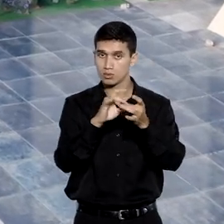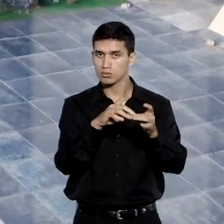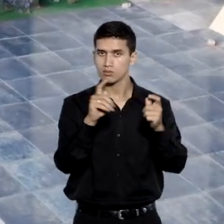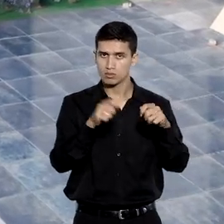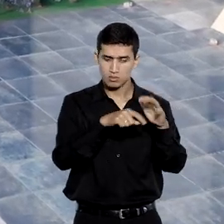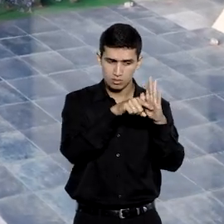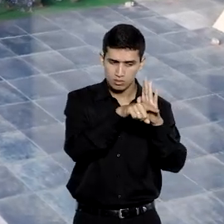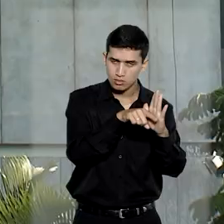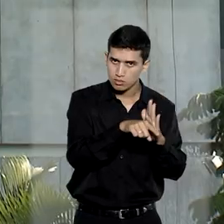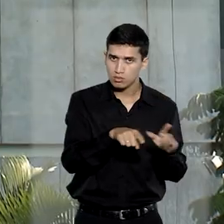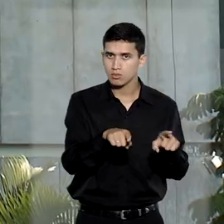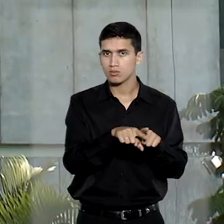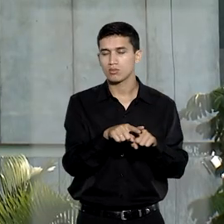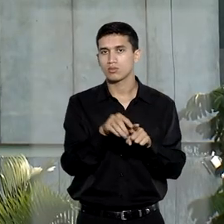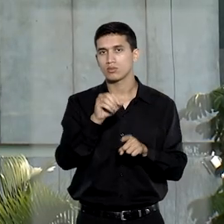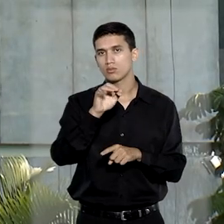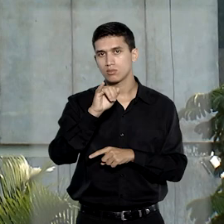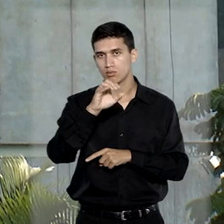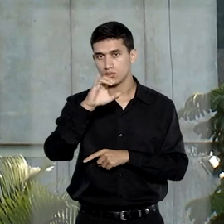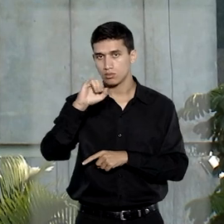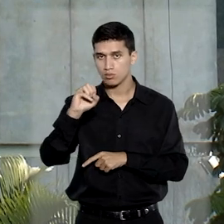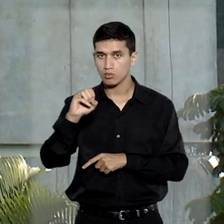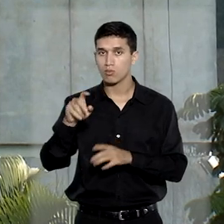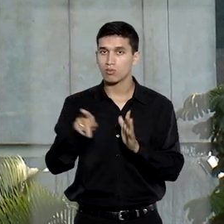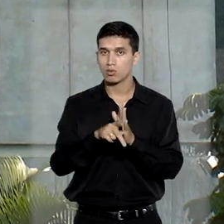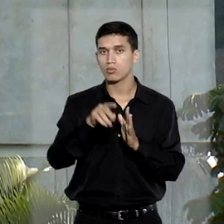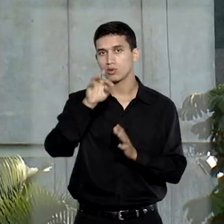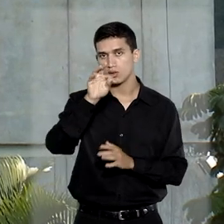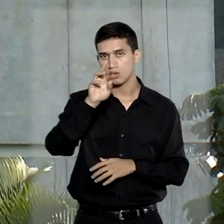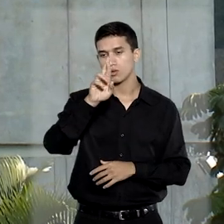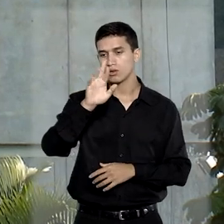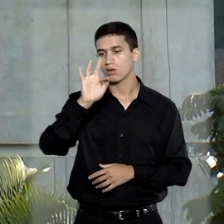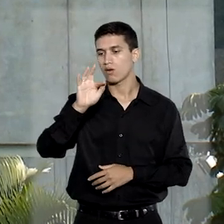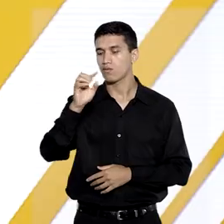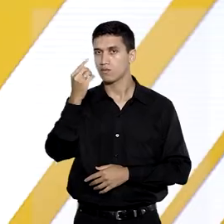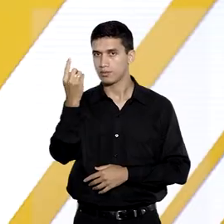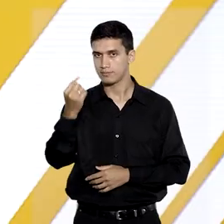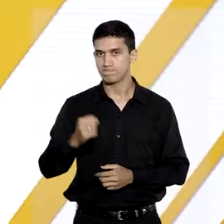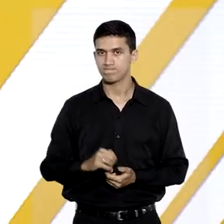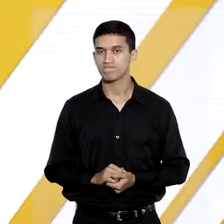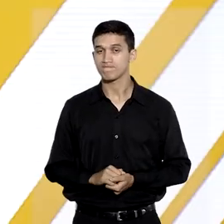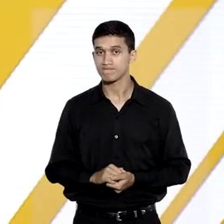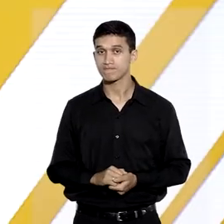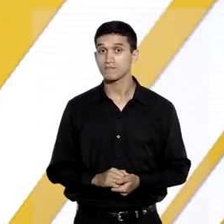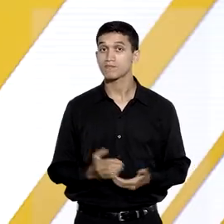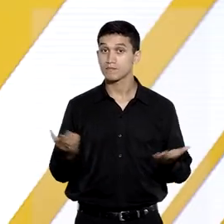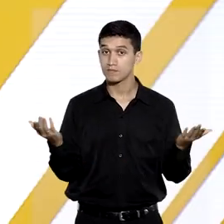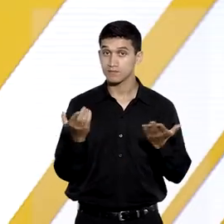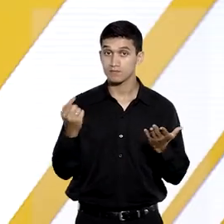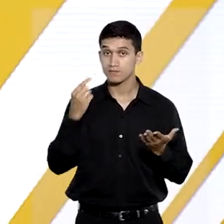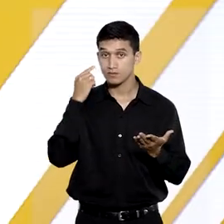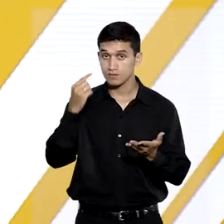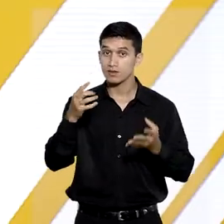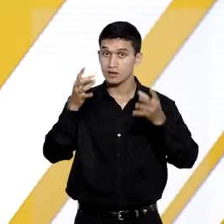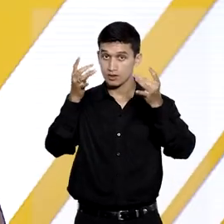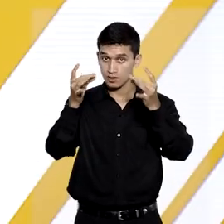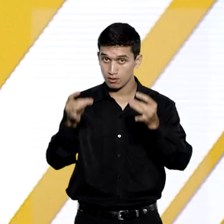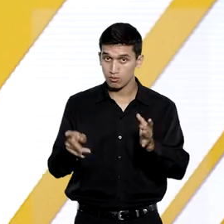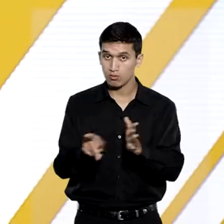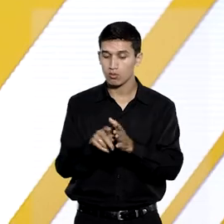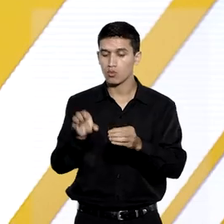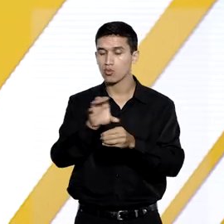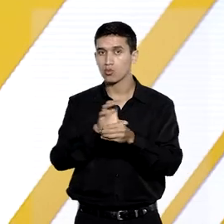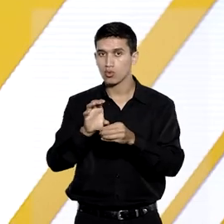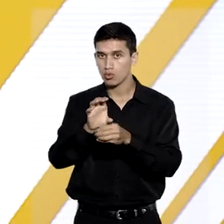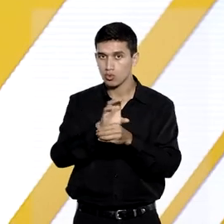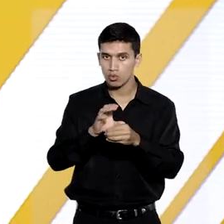analisada, até mesmo de ofício, pelo TRF1. Agora é a vez de conferir os destaques